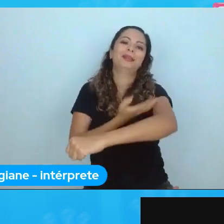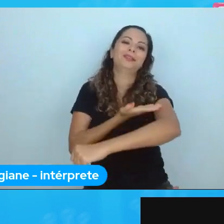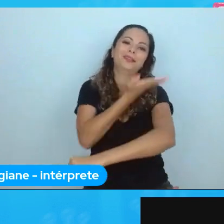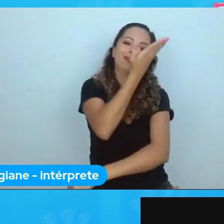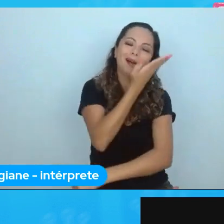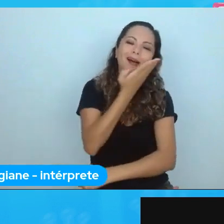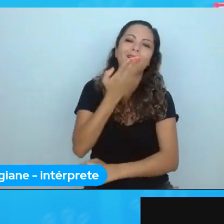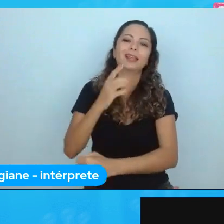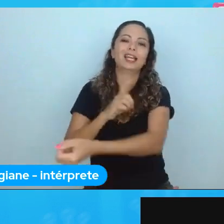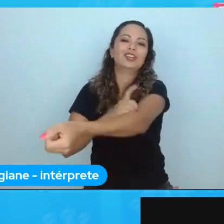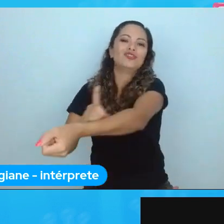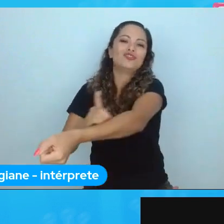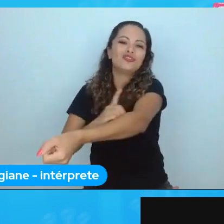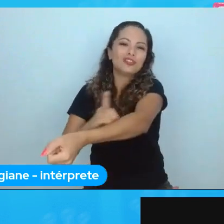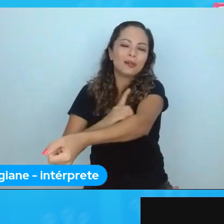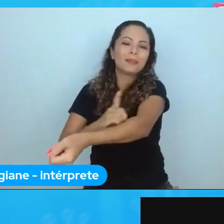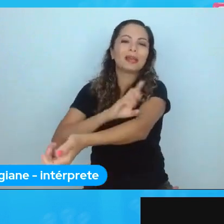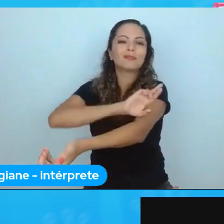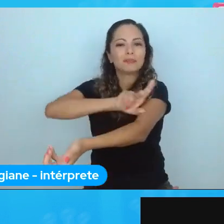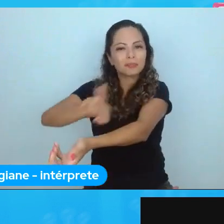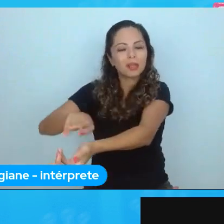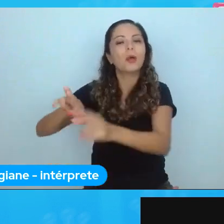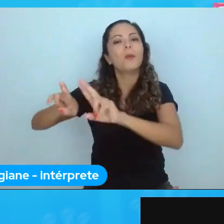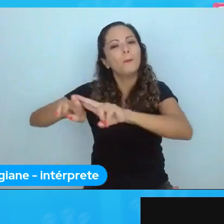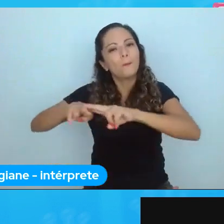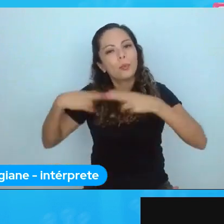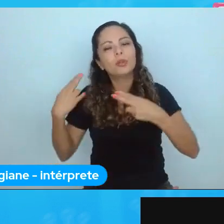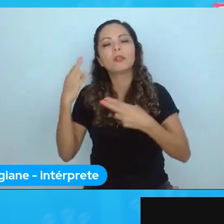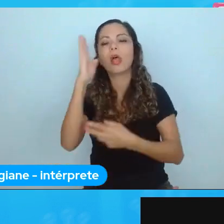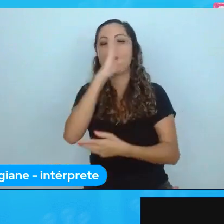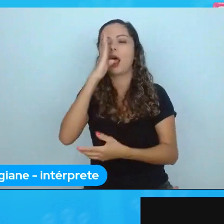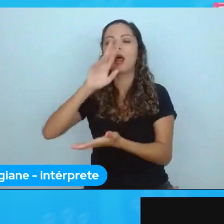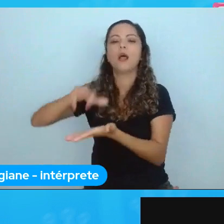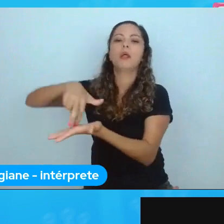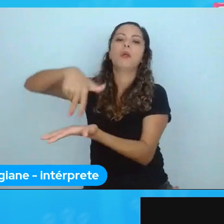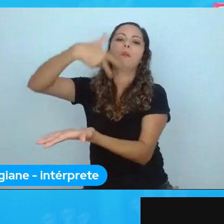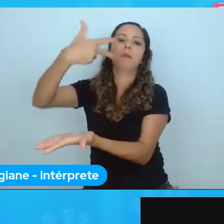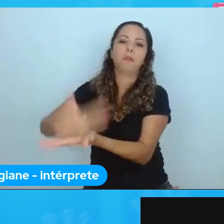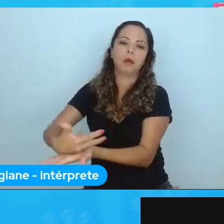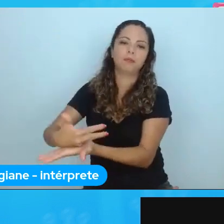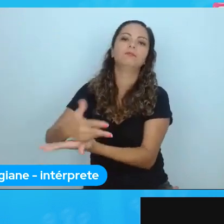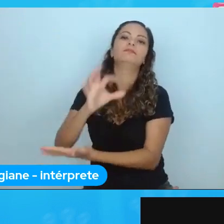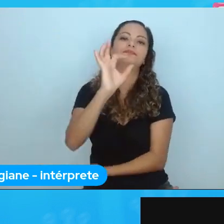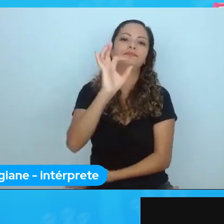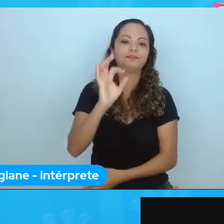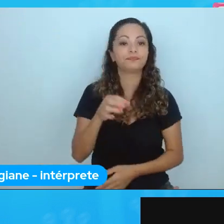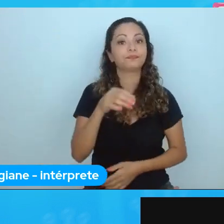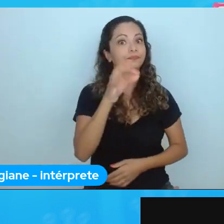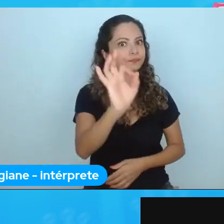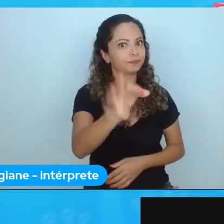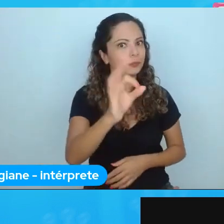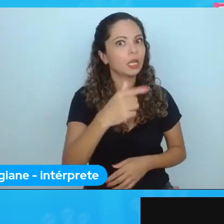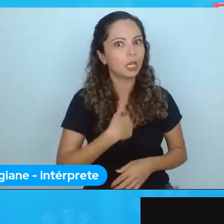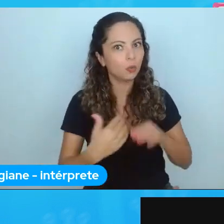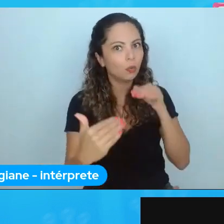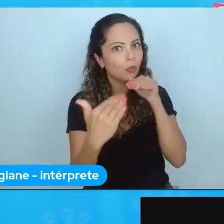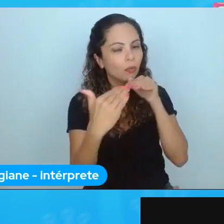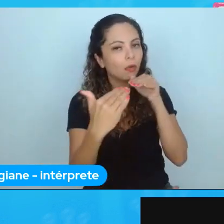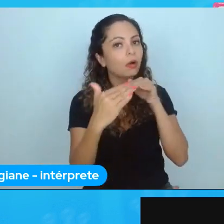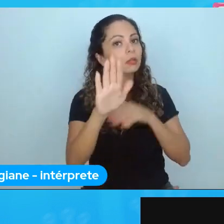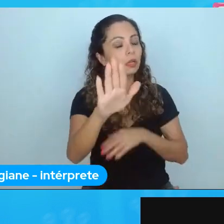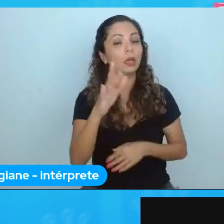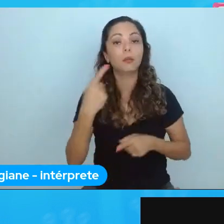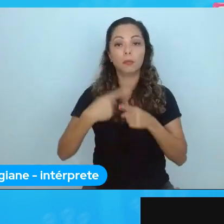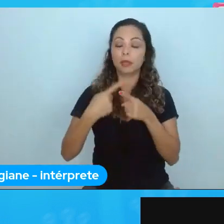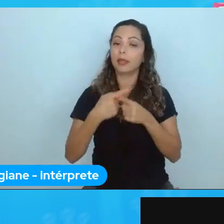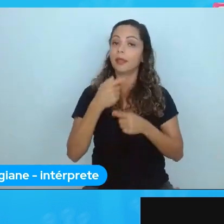etc., a título de curiosidade. E eu concordo com esse comentário dela, porque infelizmente eu tive uma, a minha avó paterna,